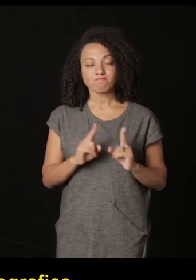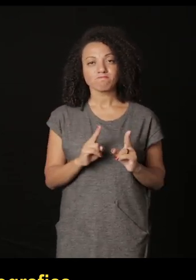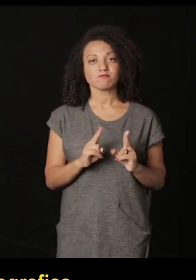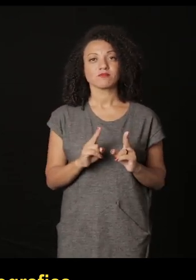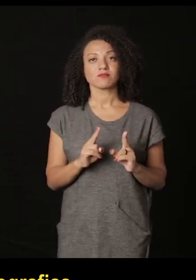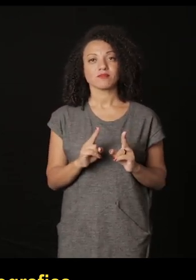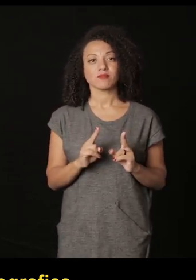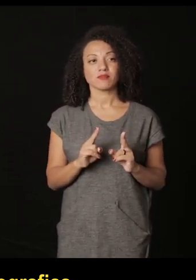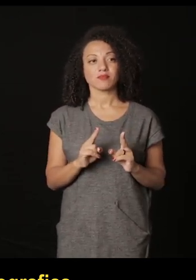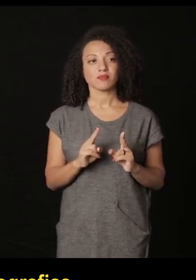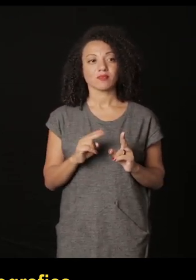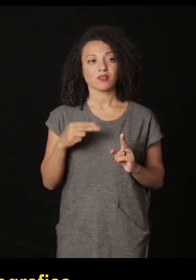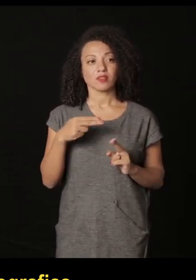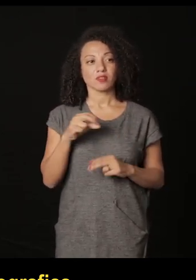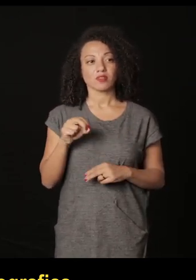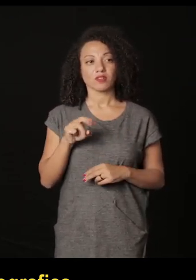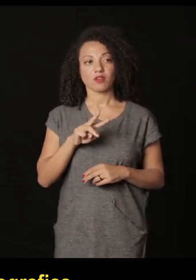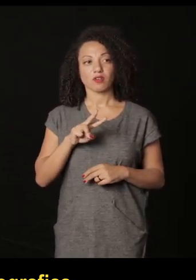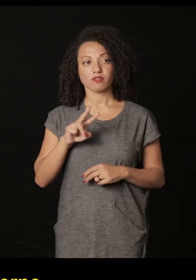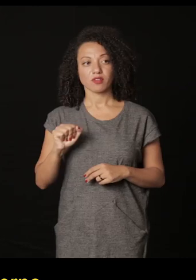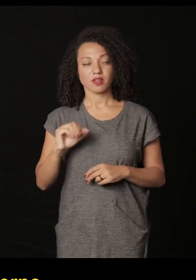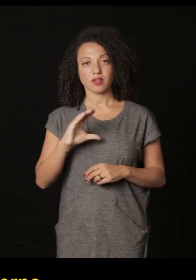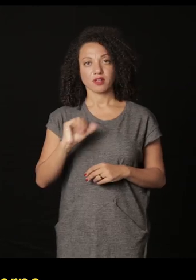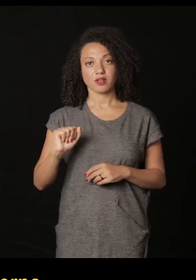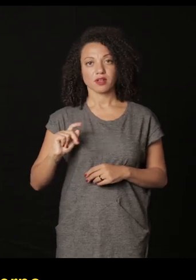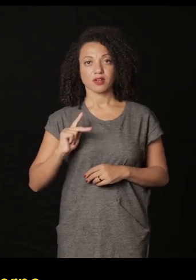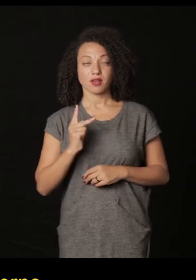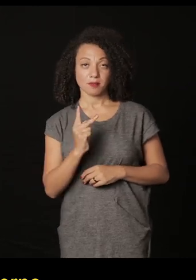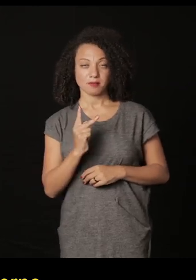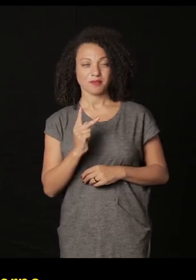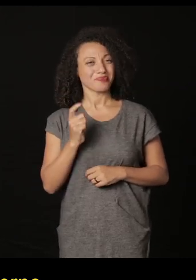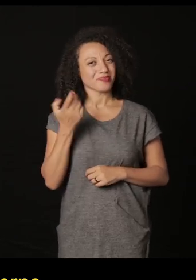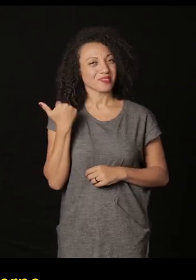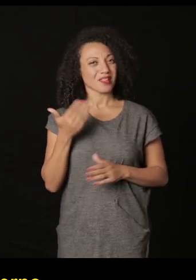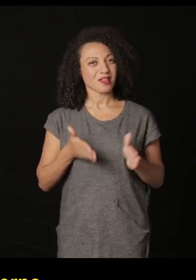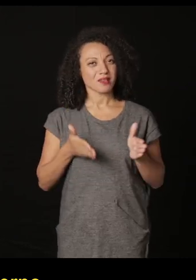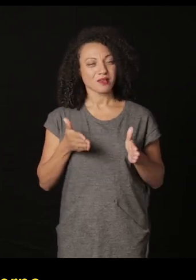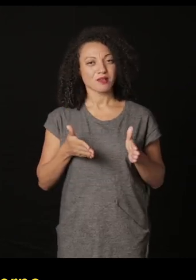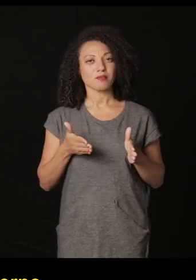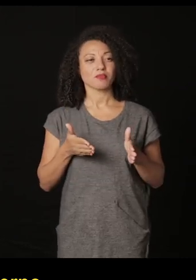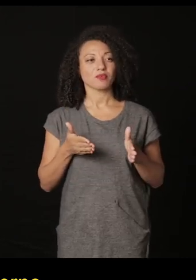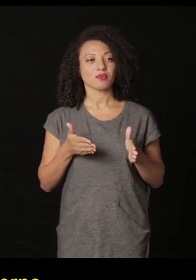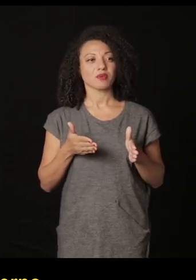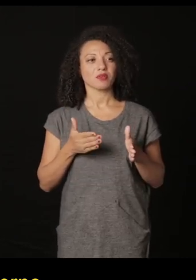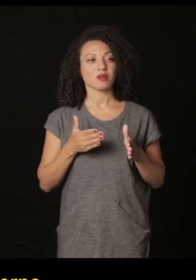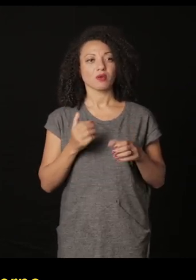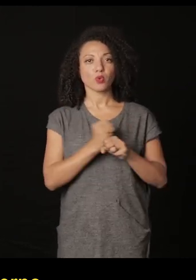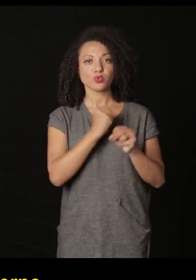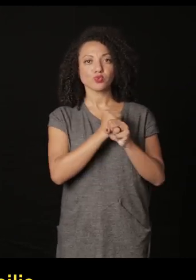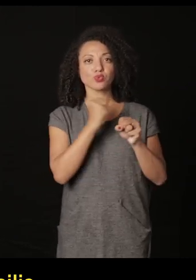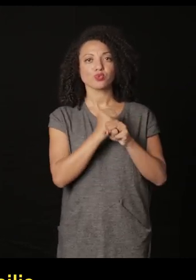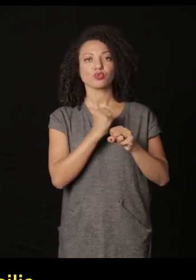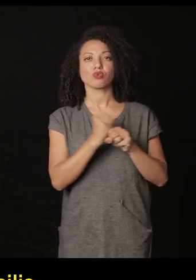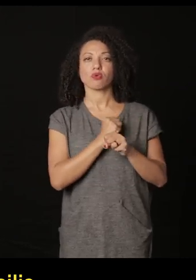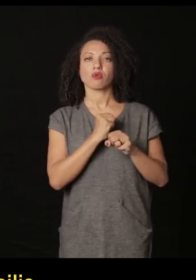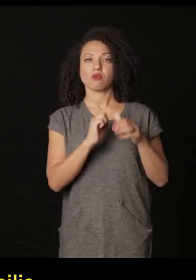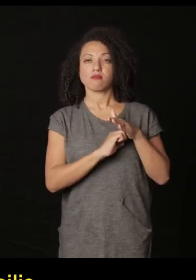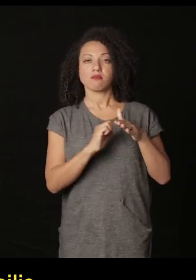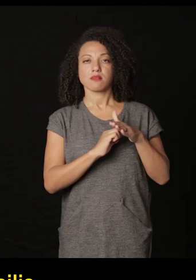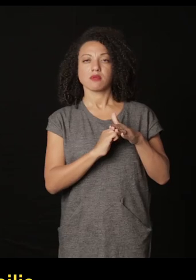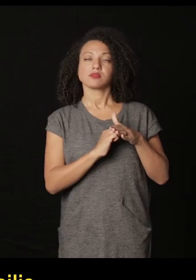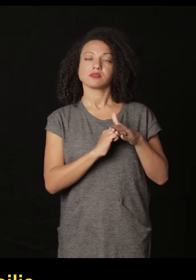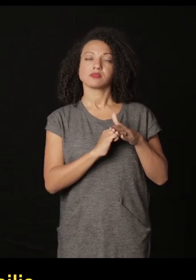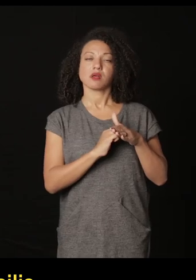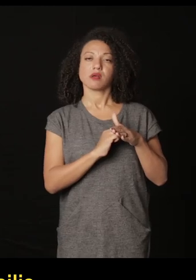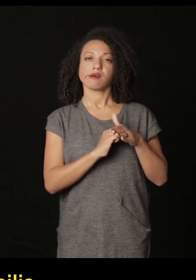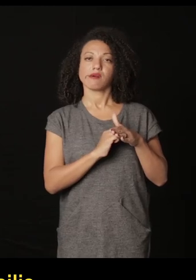do arquivo da nova CAP que era a construtora do governo durante a construção